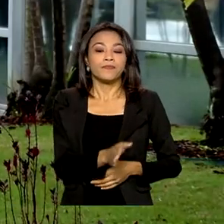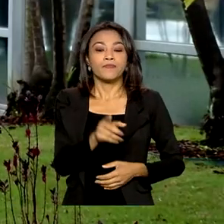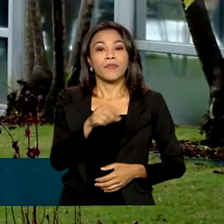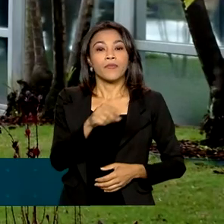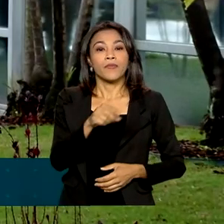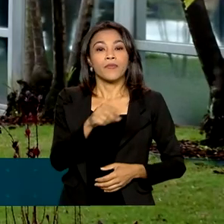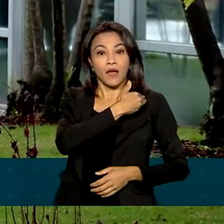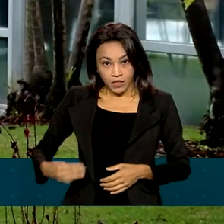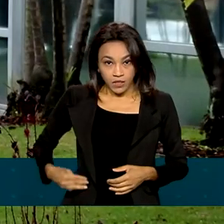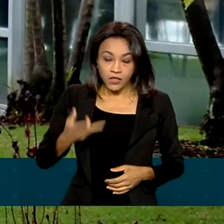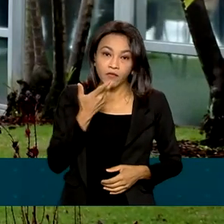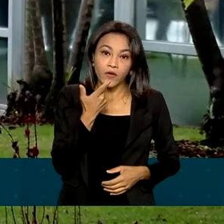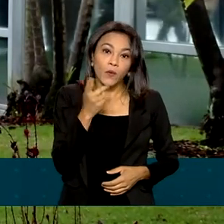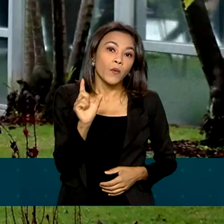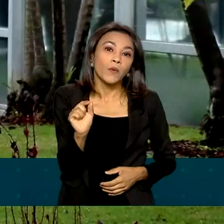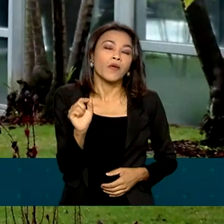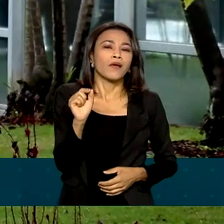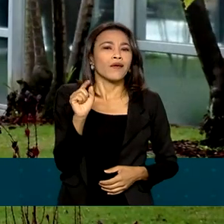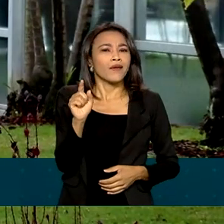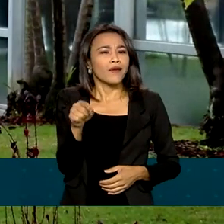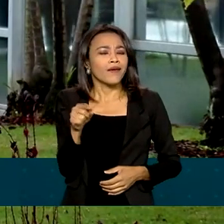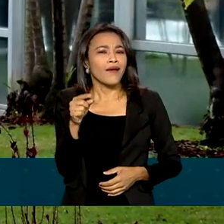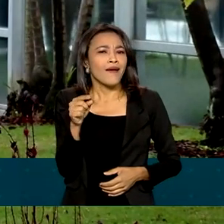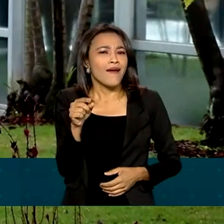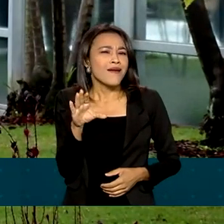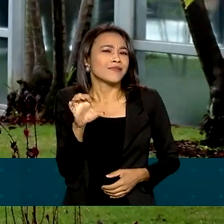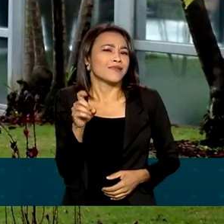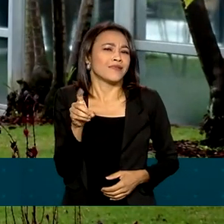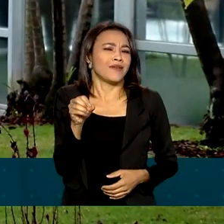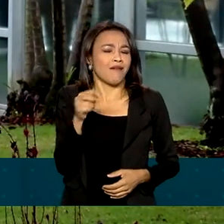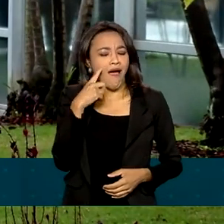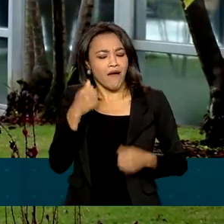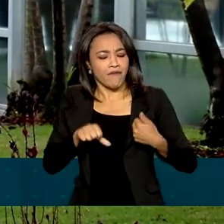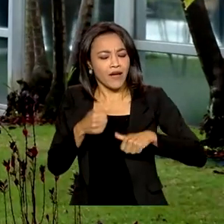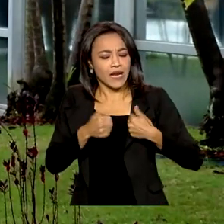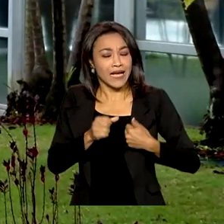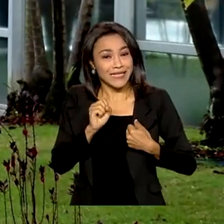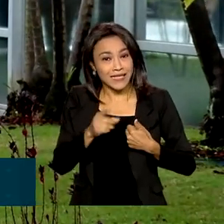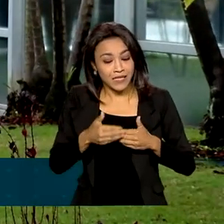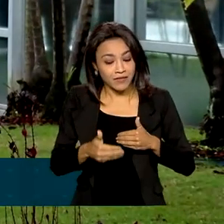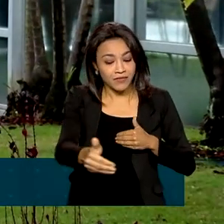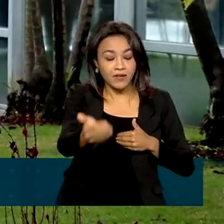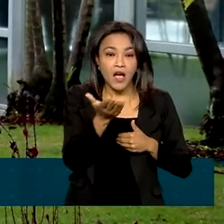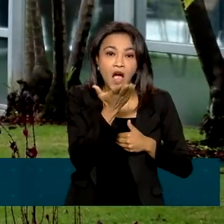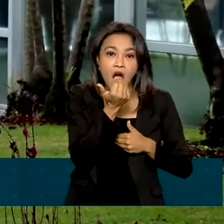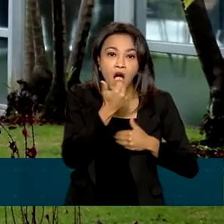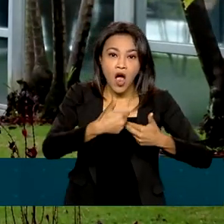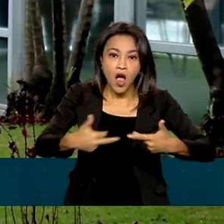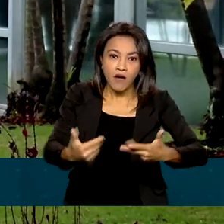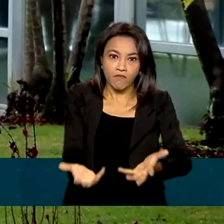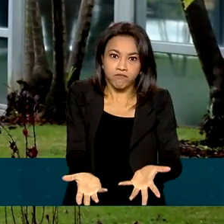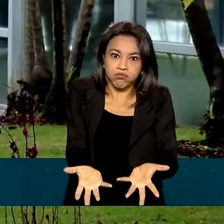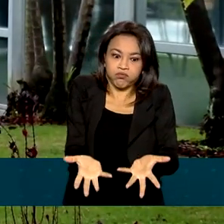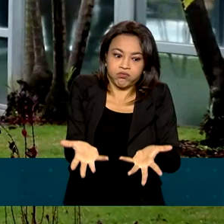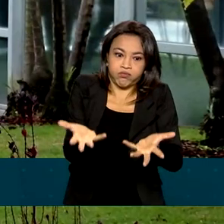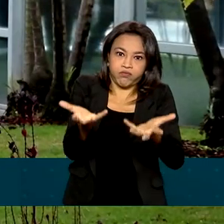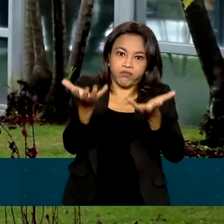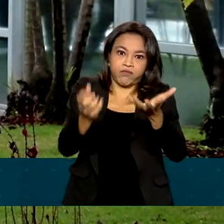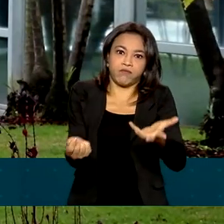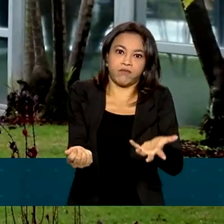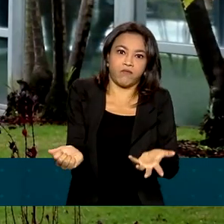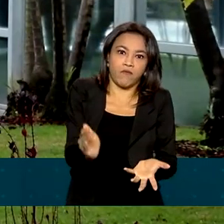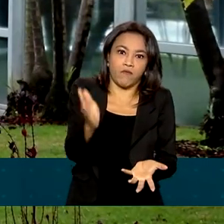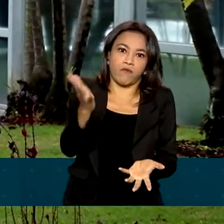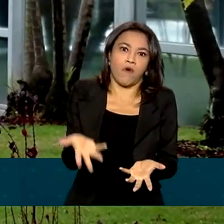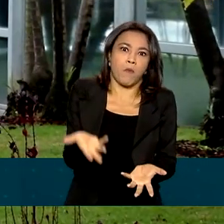considerou que é mais cedo para avaliar se os preços dos alimentos vão aumentar no mercado interno. Mas lembrou que